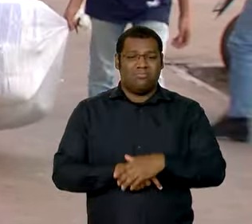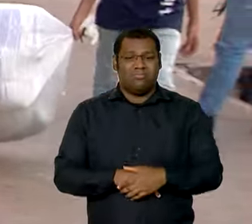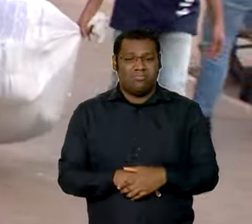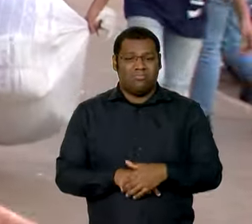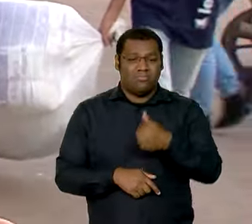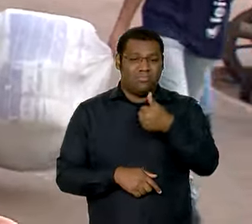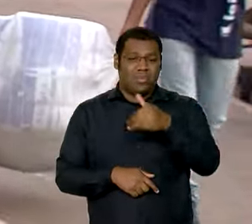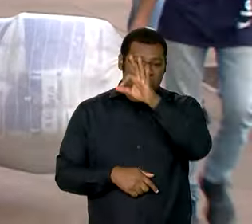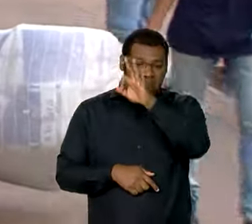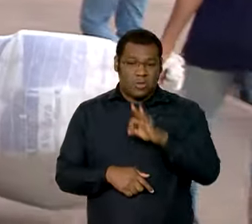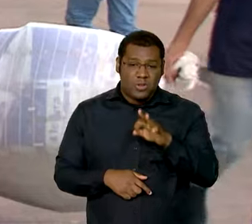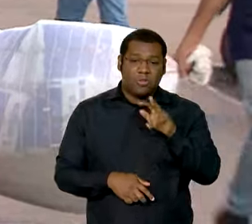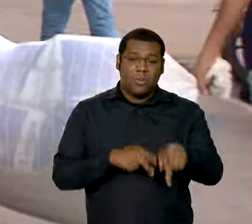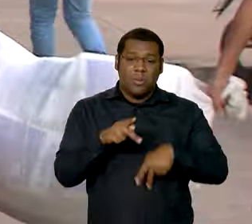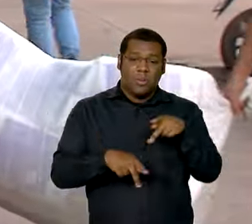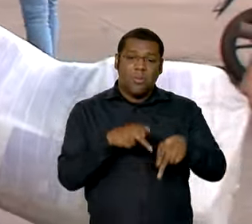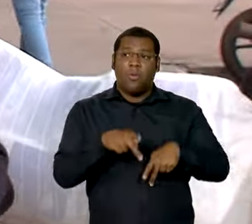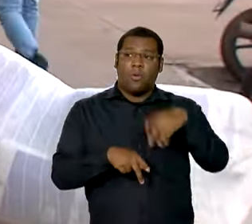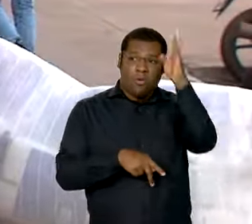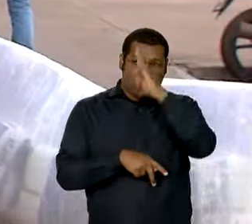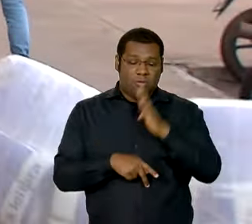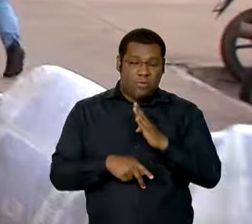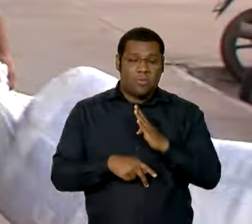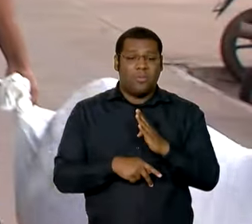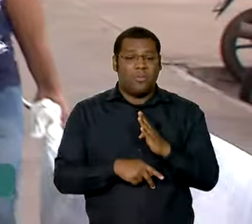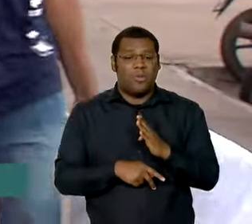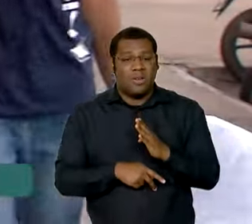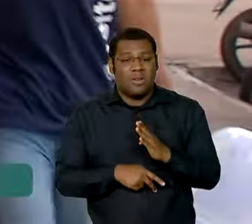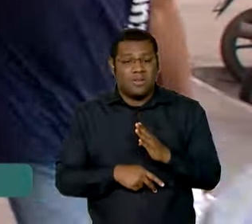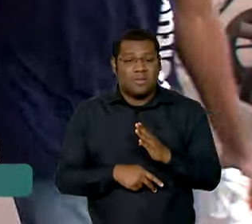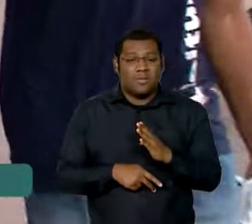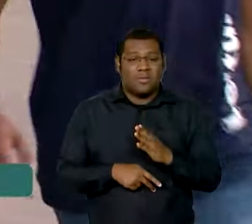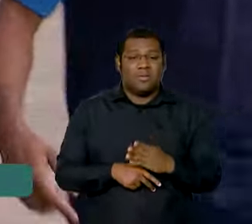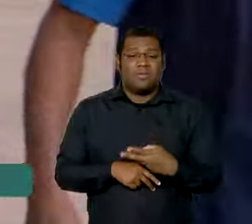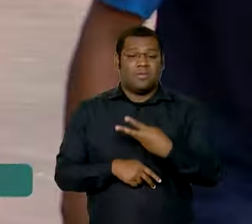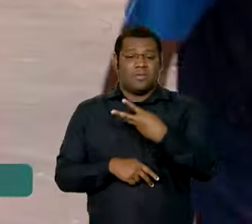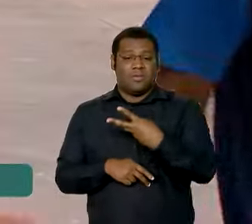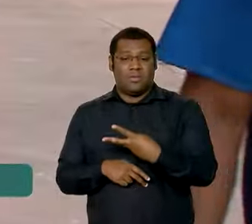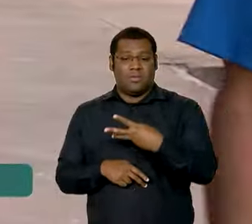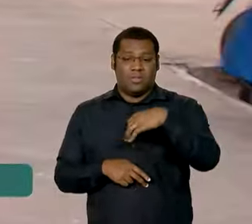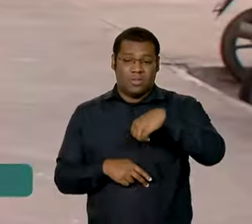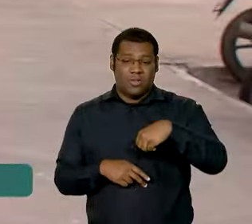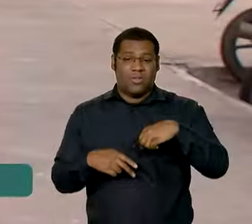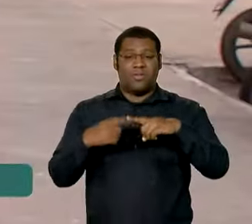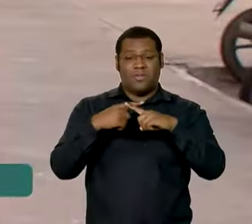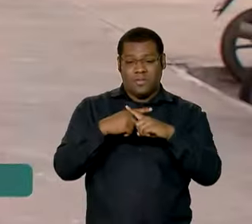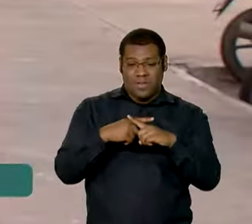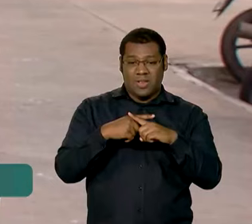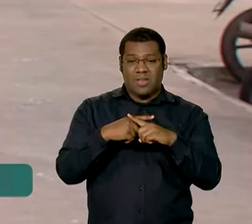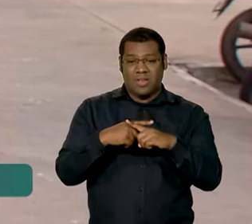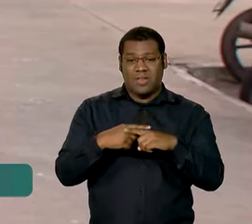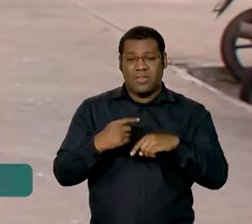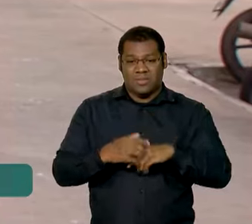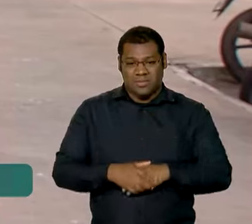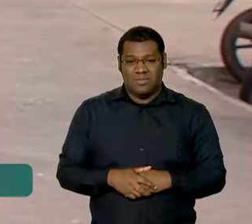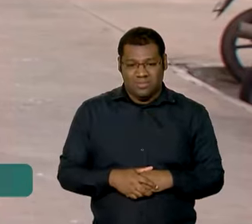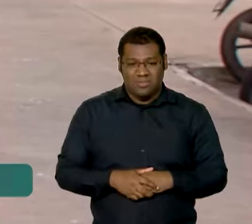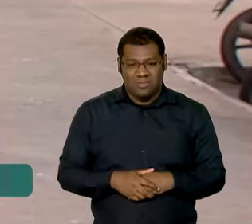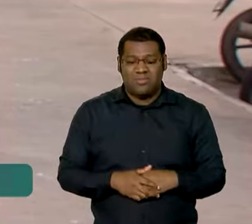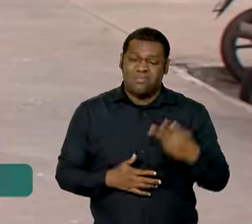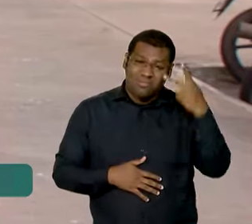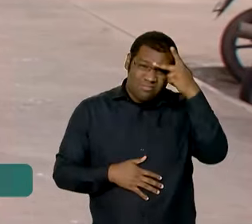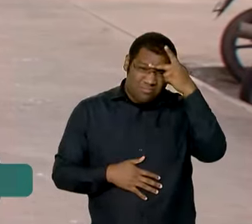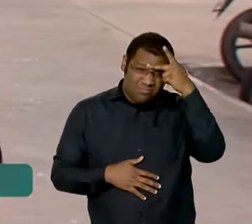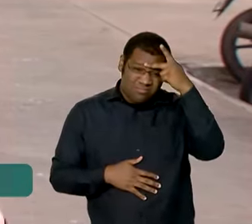1% da população que está no topo da pirâmide é 39 vezes maior que o rendimento médio dos que